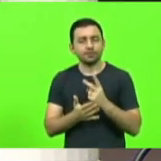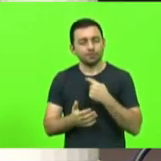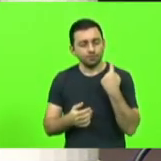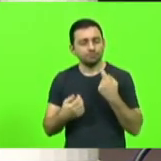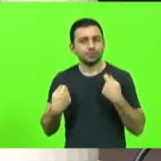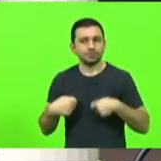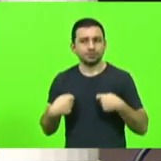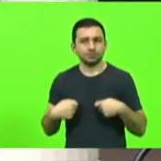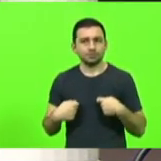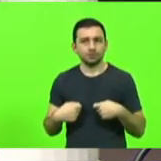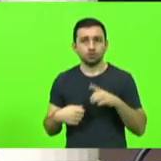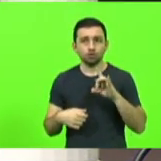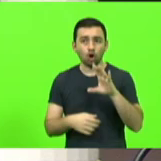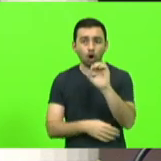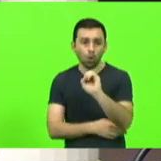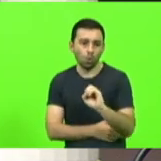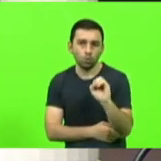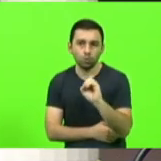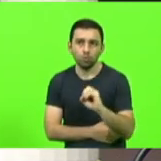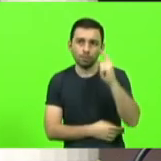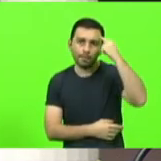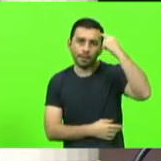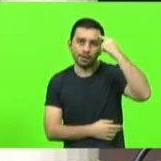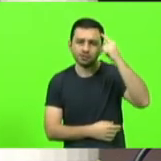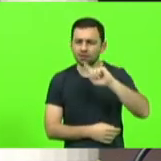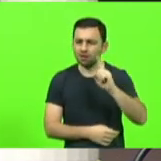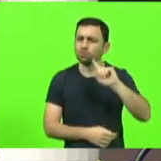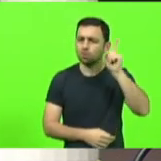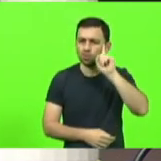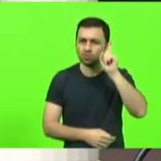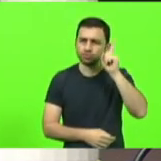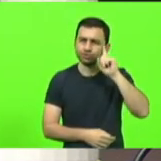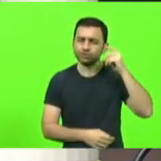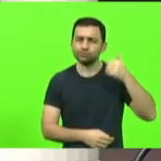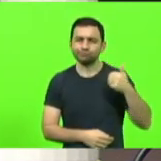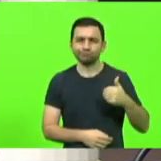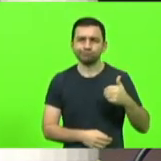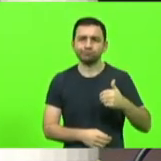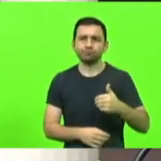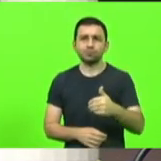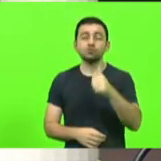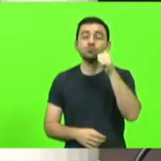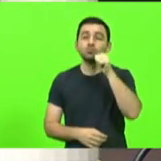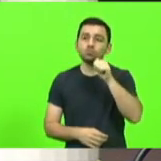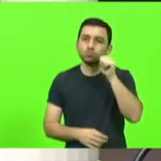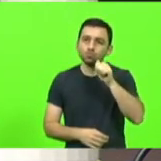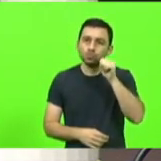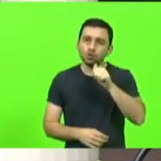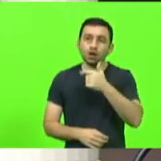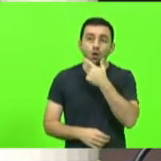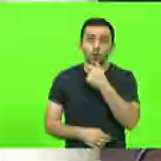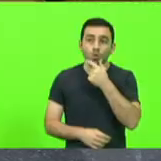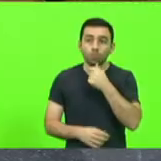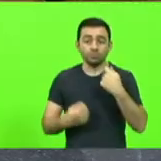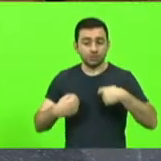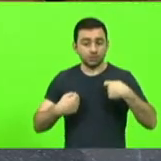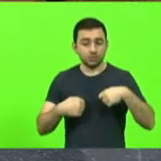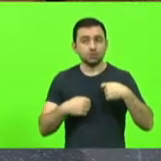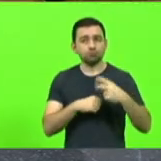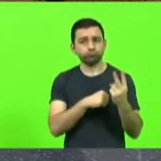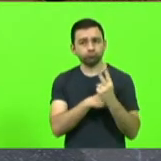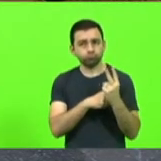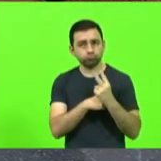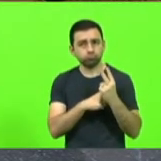que não é só em outubro todos os dias as mulheres e nós homens temos que nos preocupar